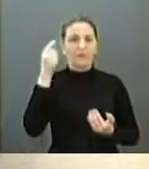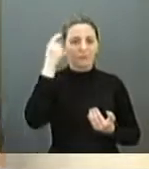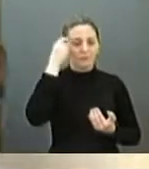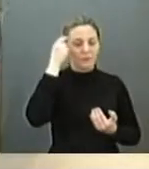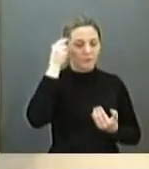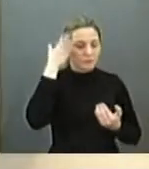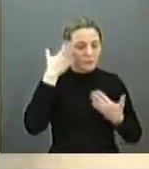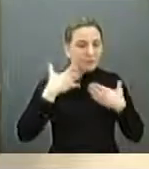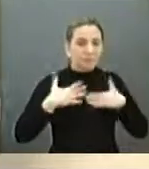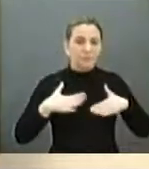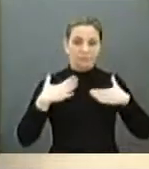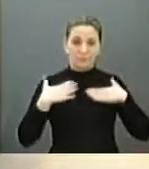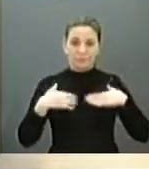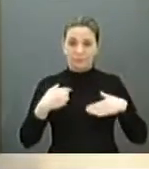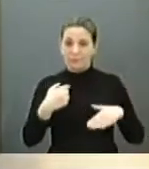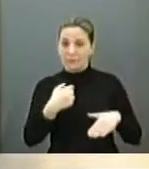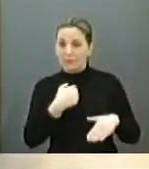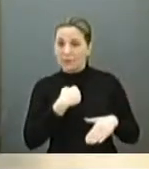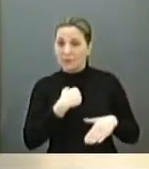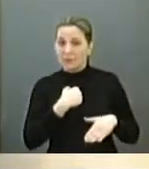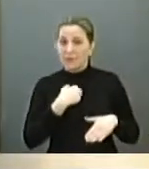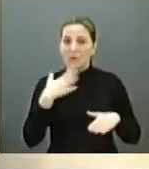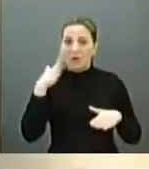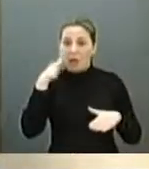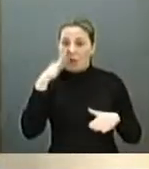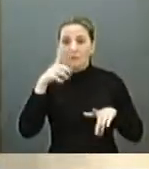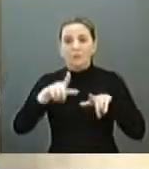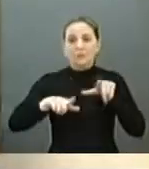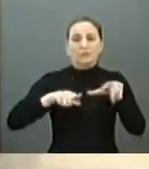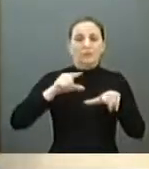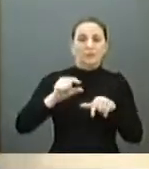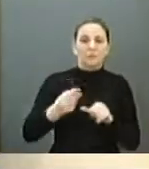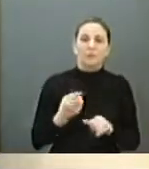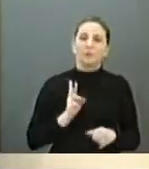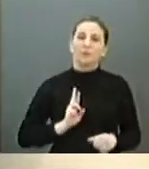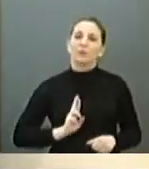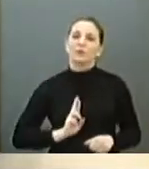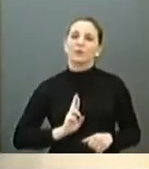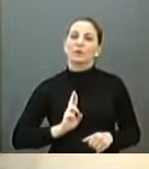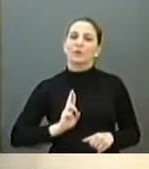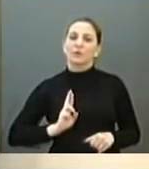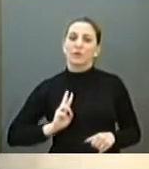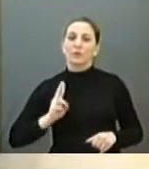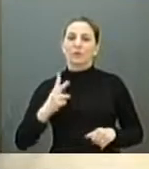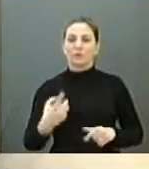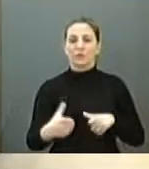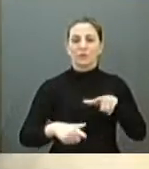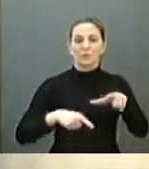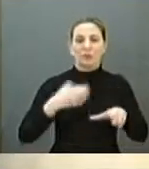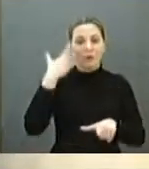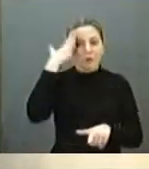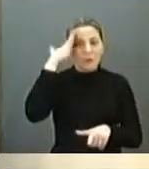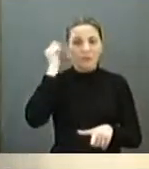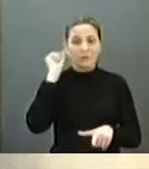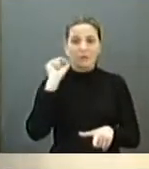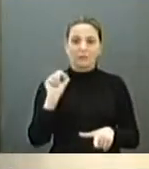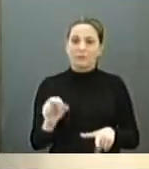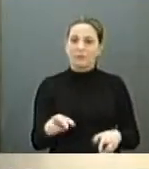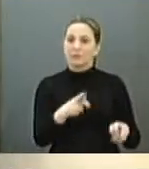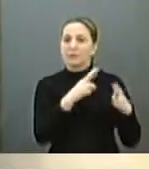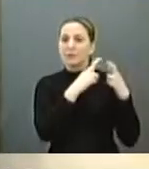tranquilo. Eu sou admirador do seu trabalho, reconheço o seu trabalho e sei que a